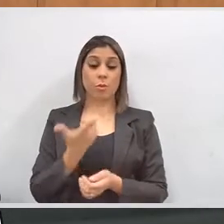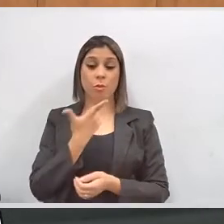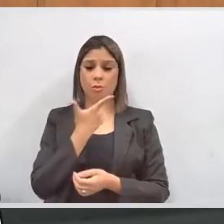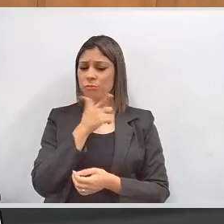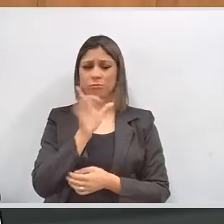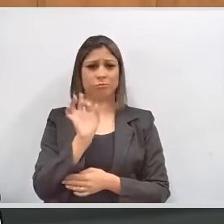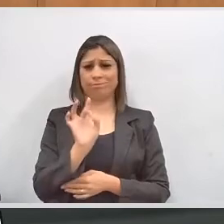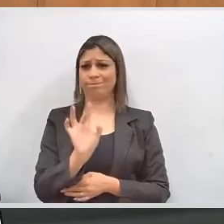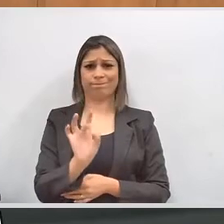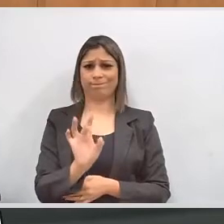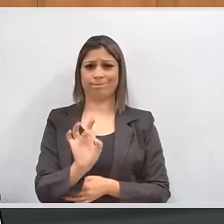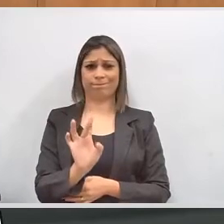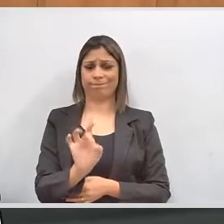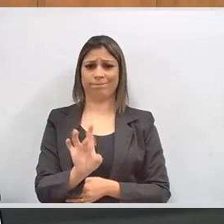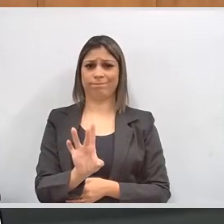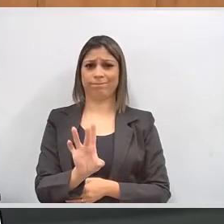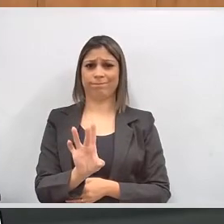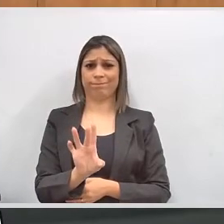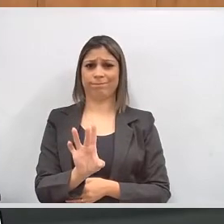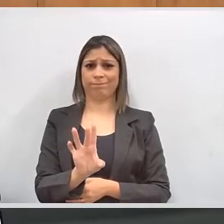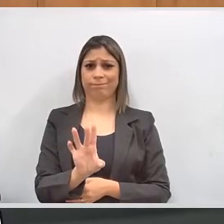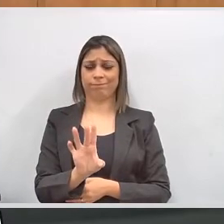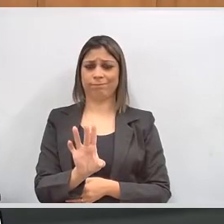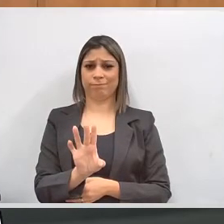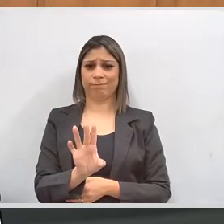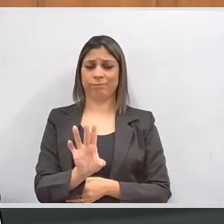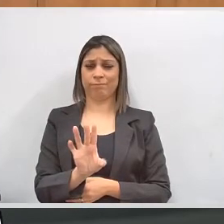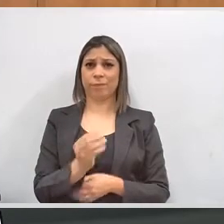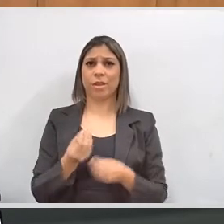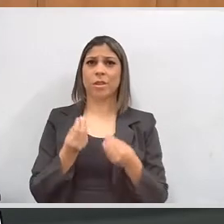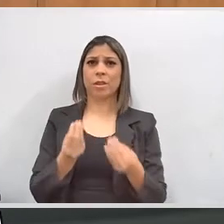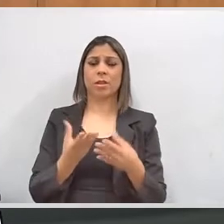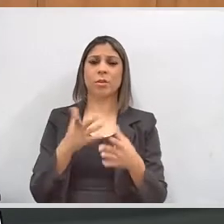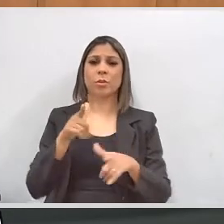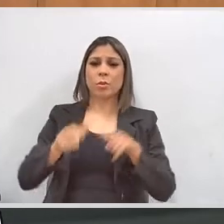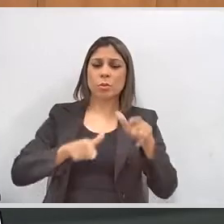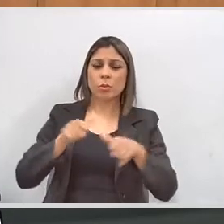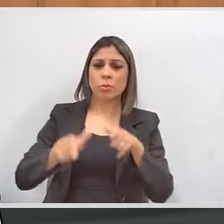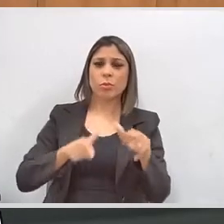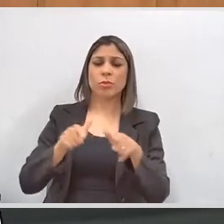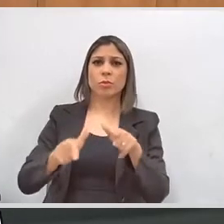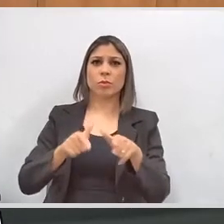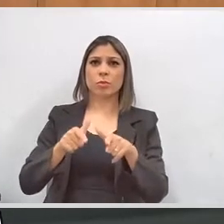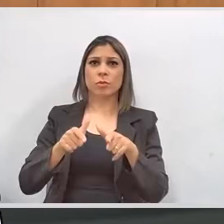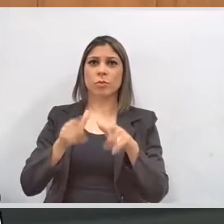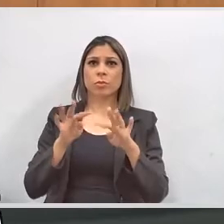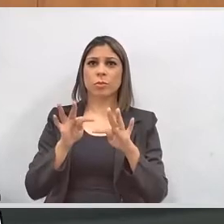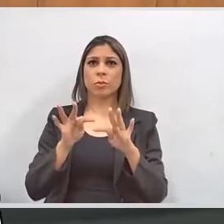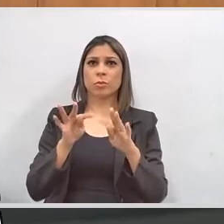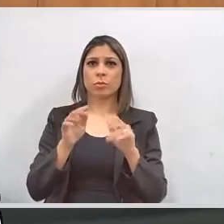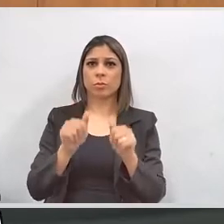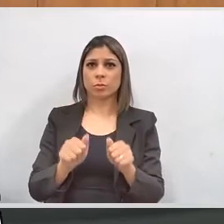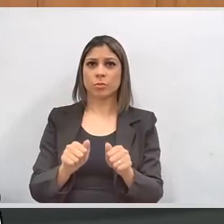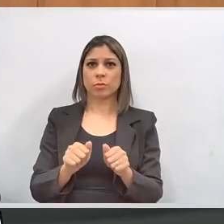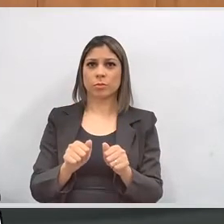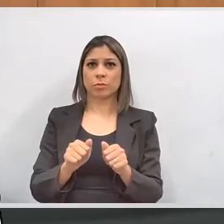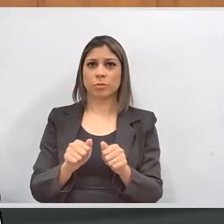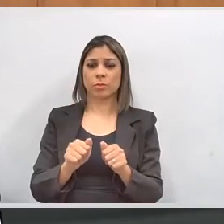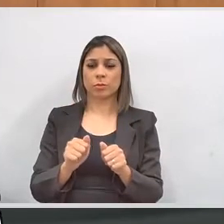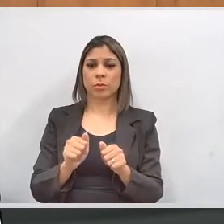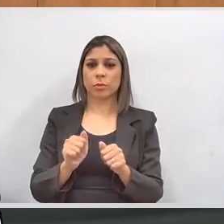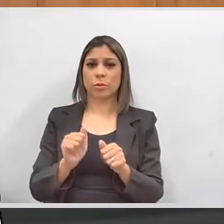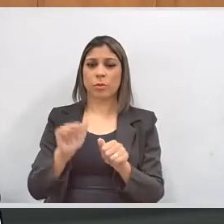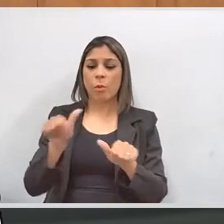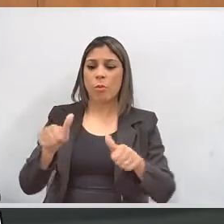condições de sozinha prestar todos os serviços que lhes são atribuídos com a